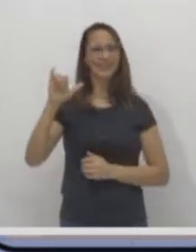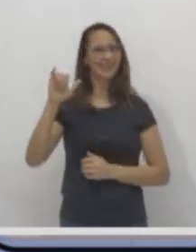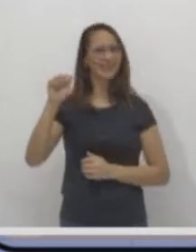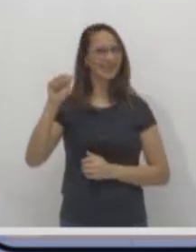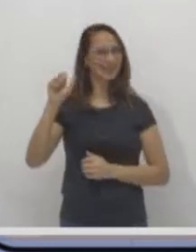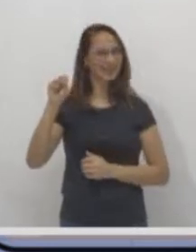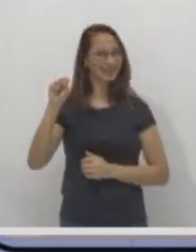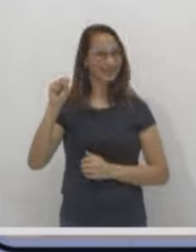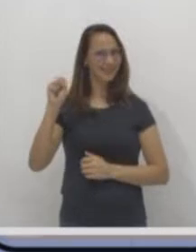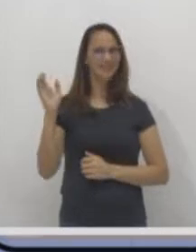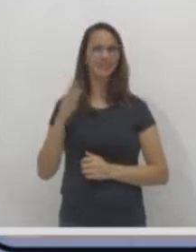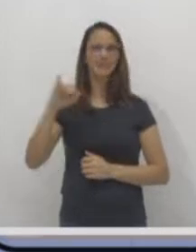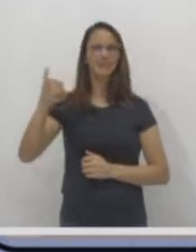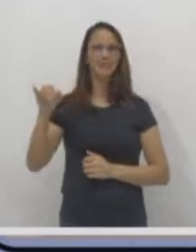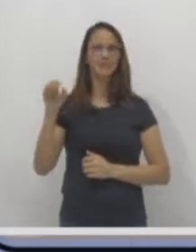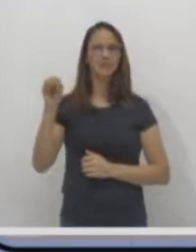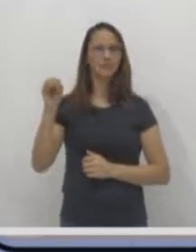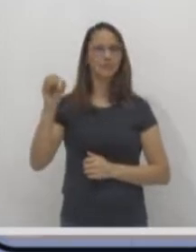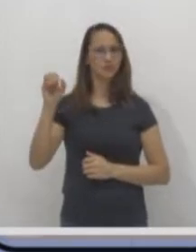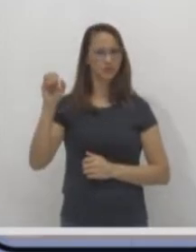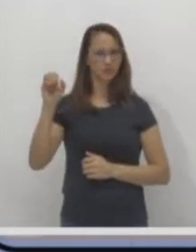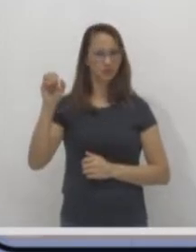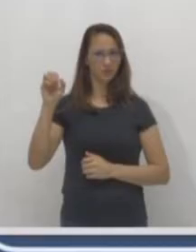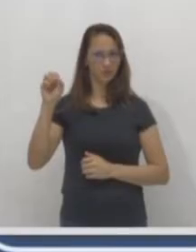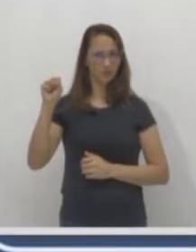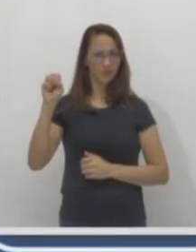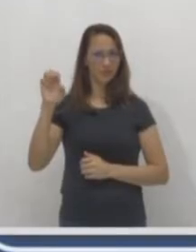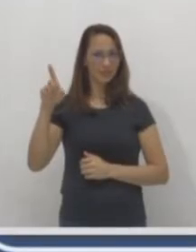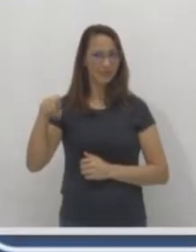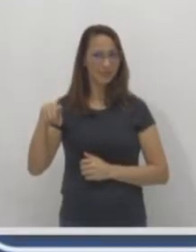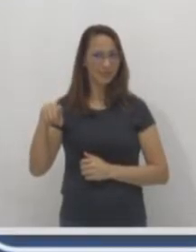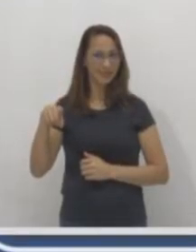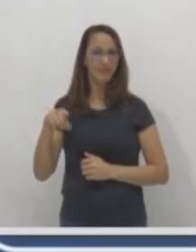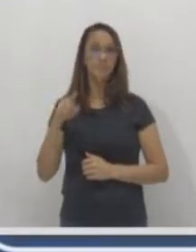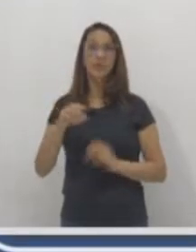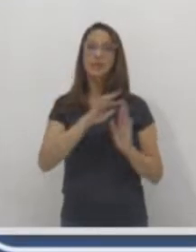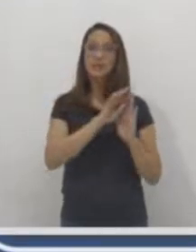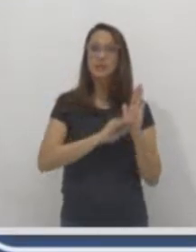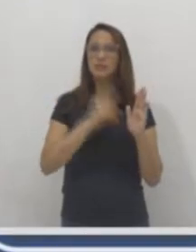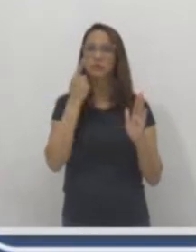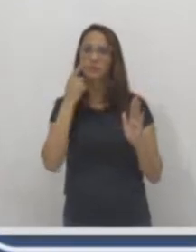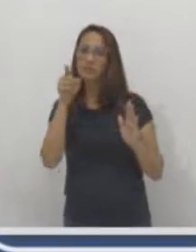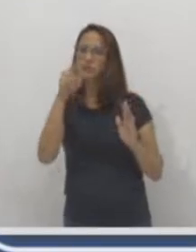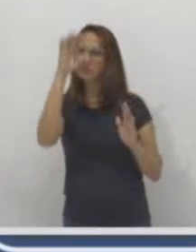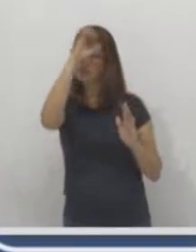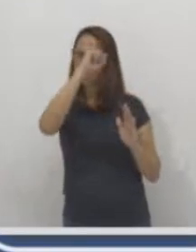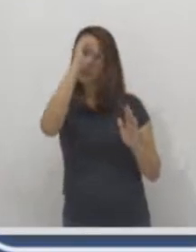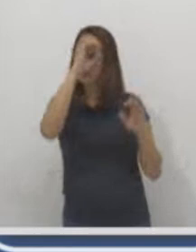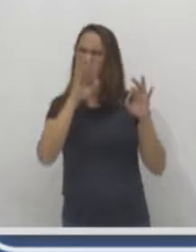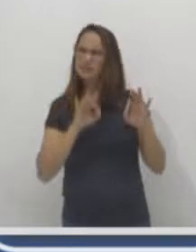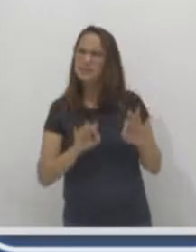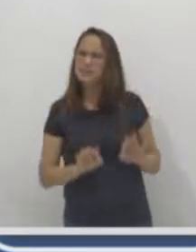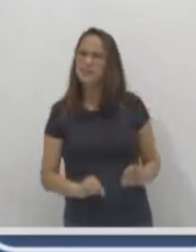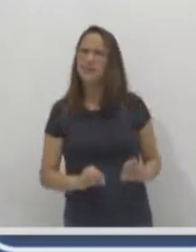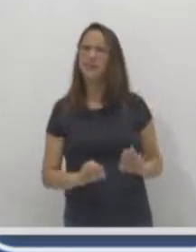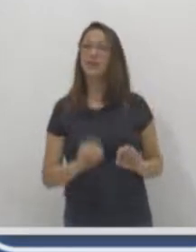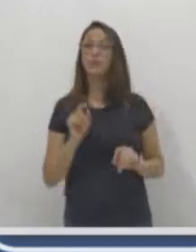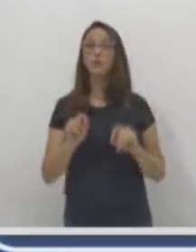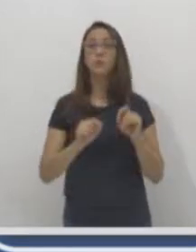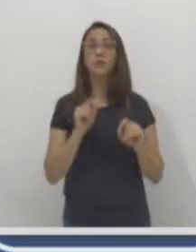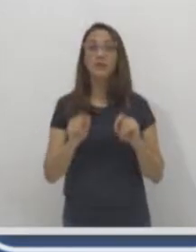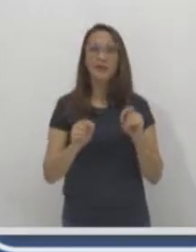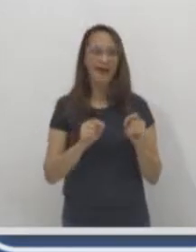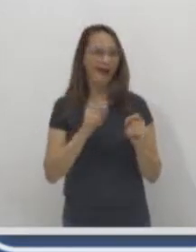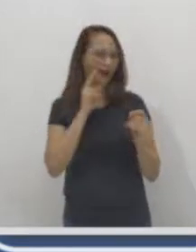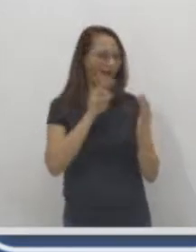vocês realmente aprenderam bem tudo que foi passado. Como? Vamos fazer hoje a interpretação de